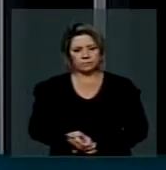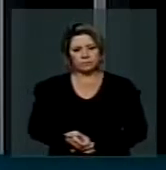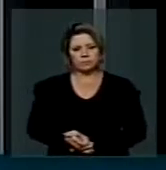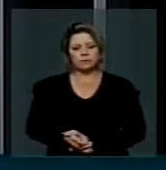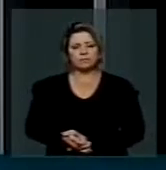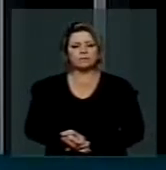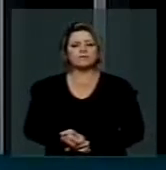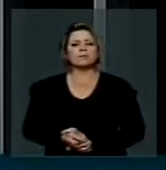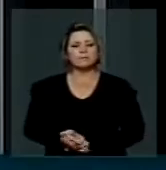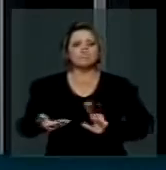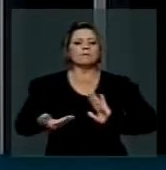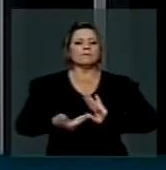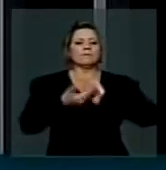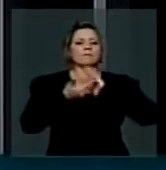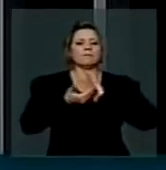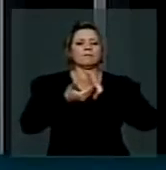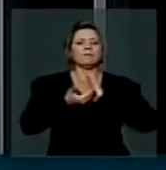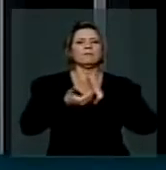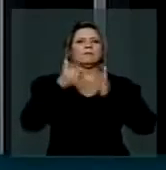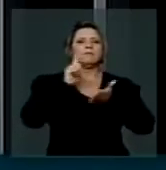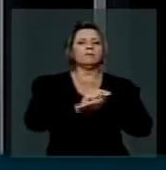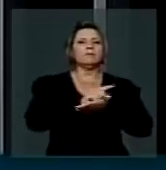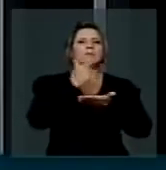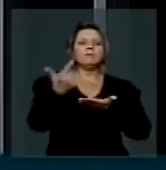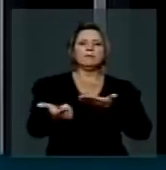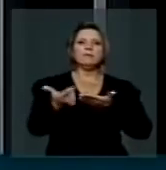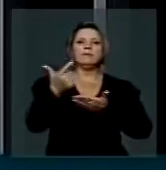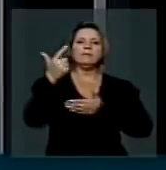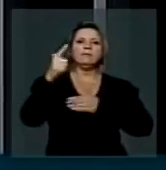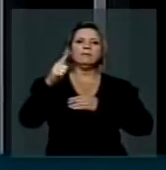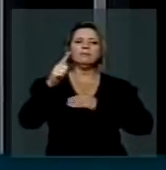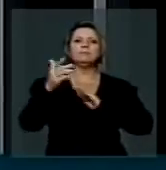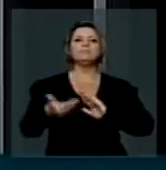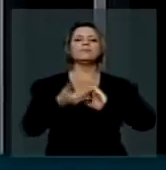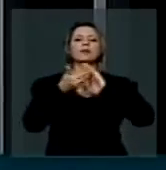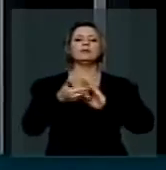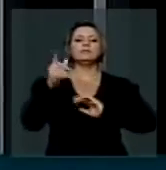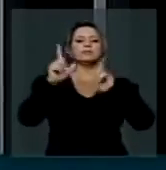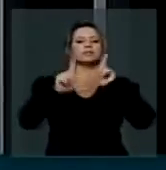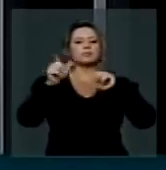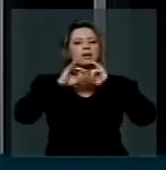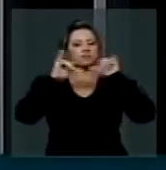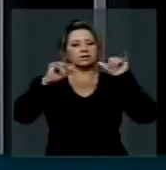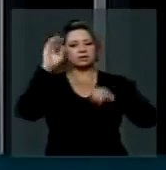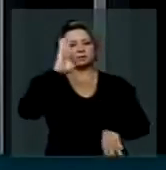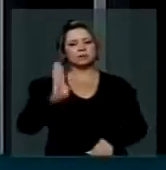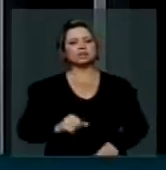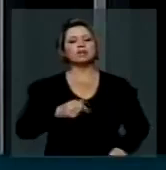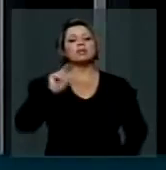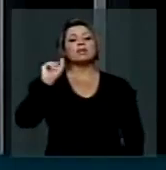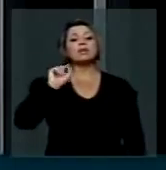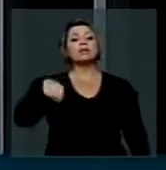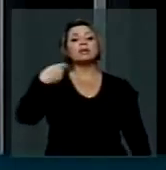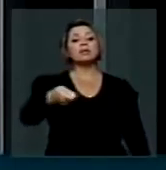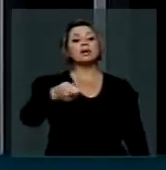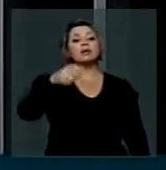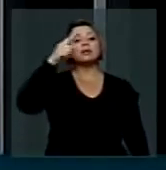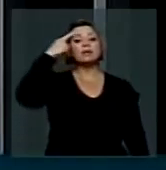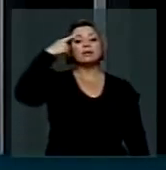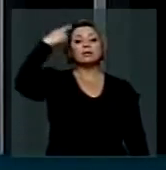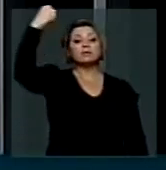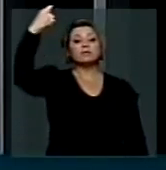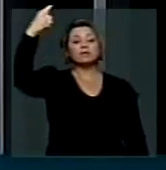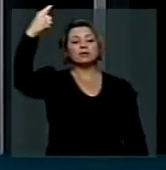A TV Câmara, o Jornal Câmara, faça isso. Diga ao Brasil que quem inventou a